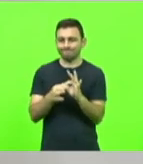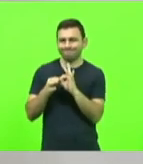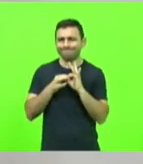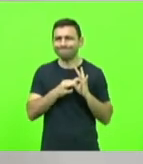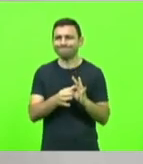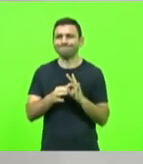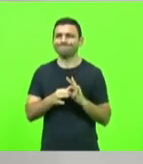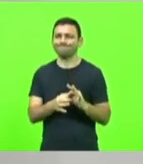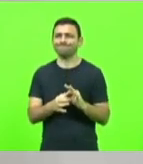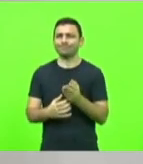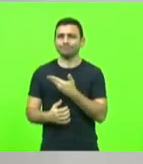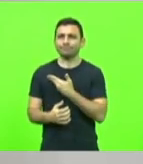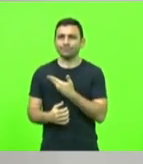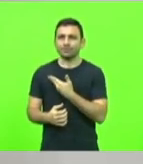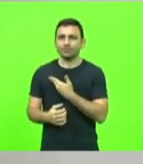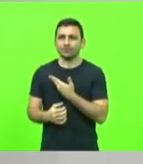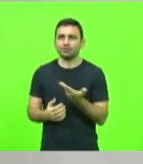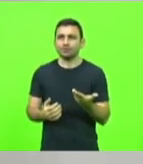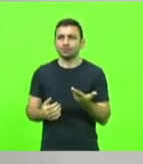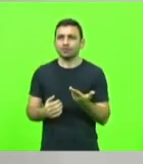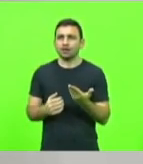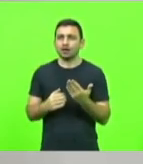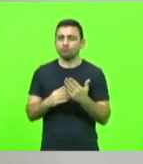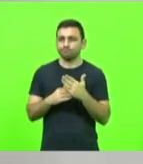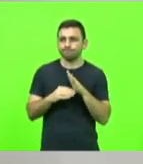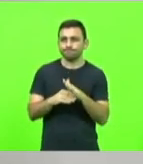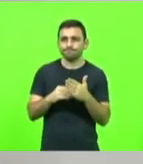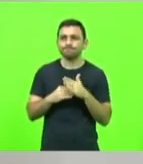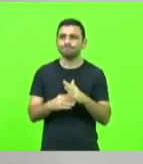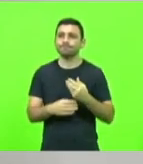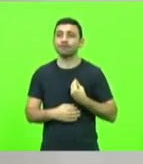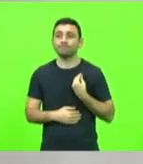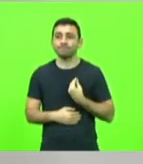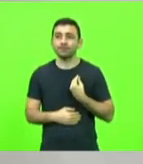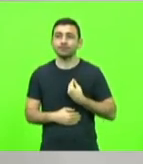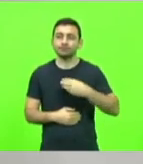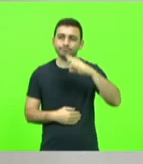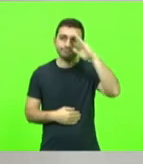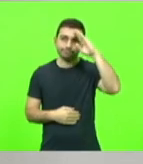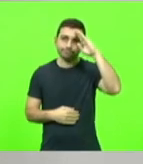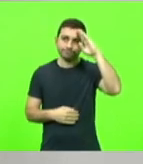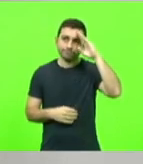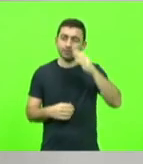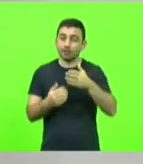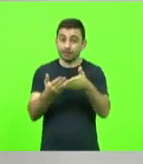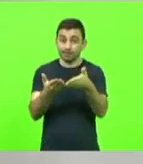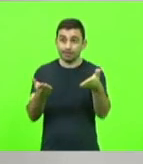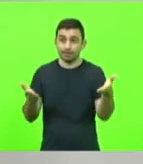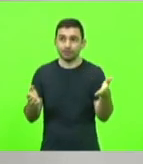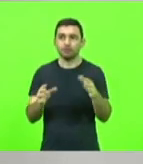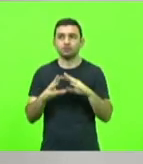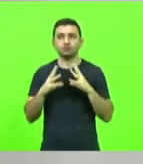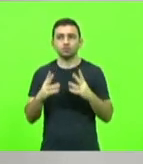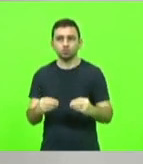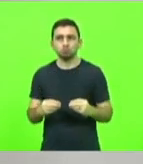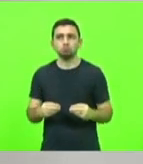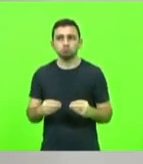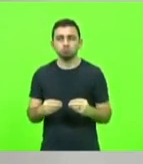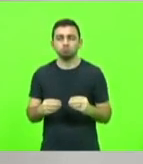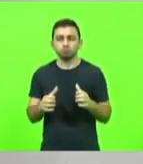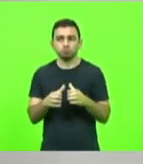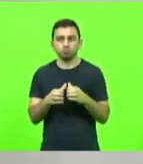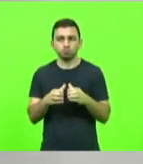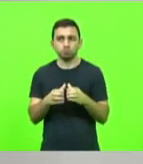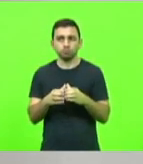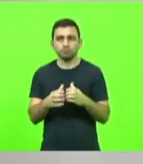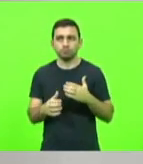nos ajustamos muito à vida militar, a eles e a todos os soldados, o